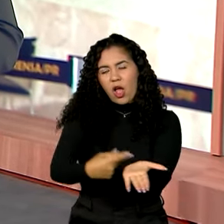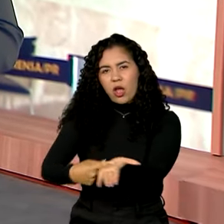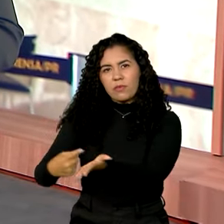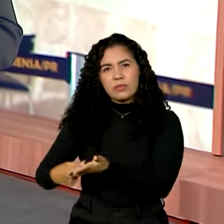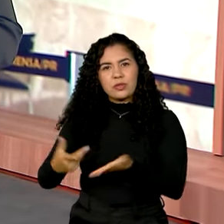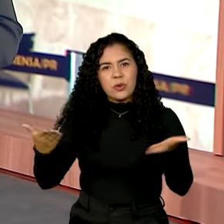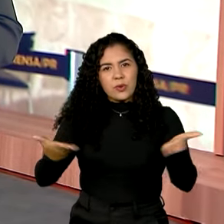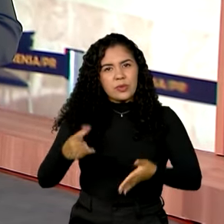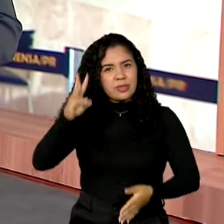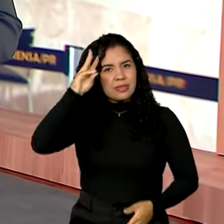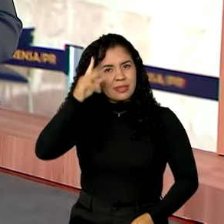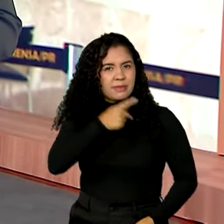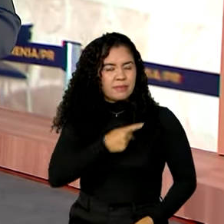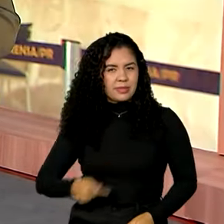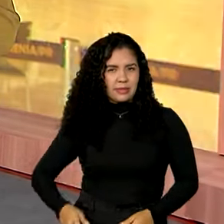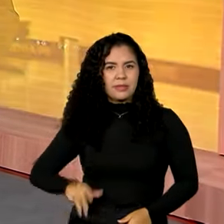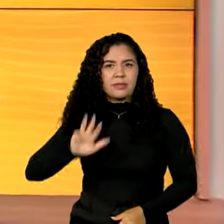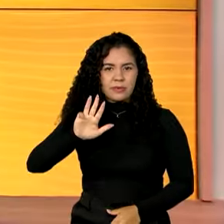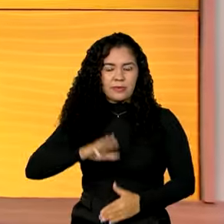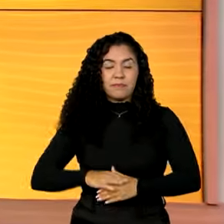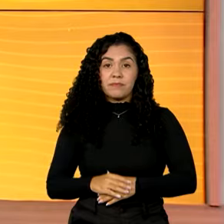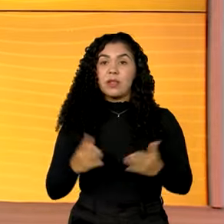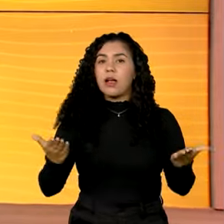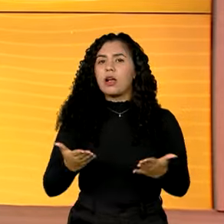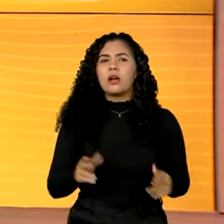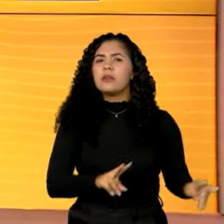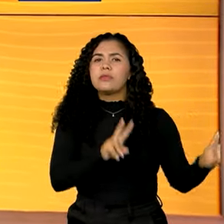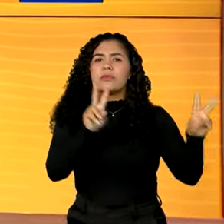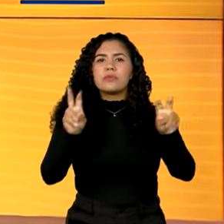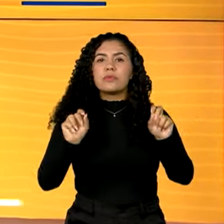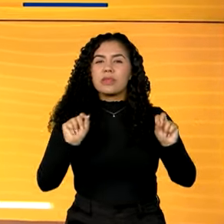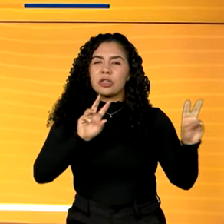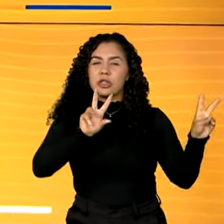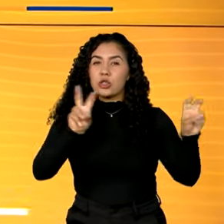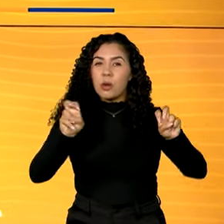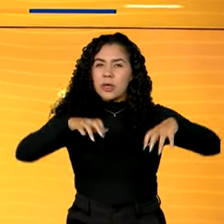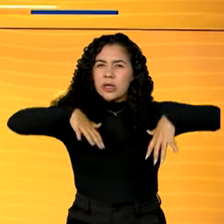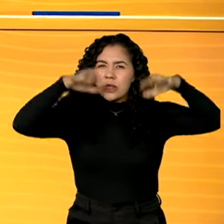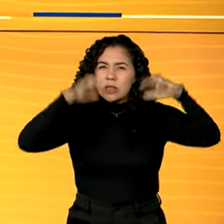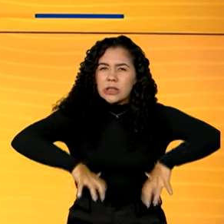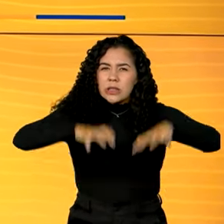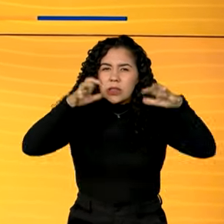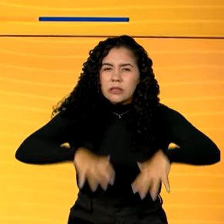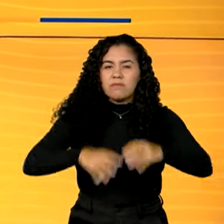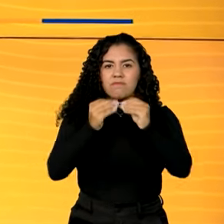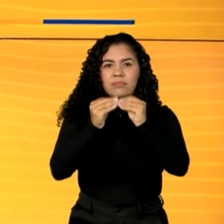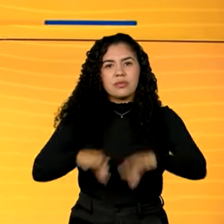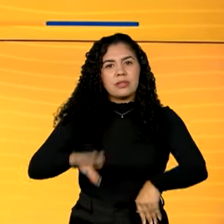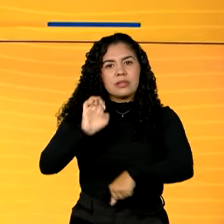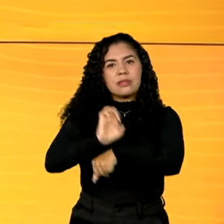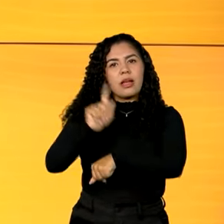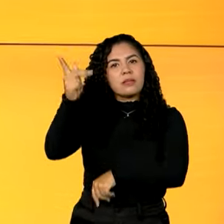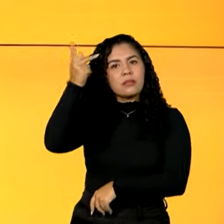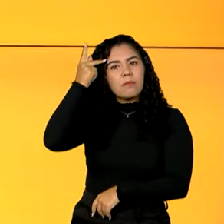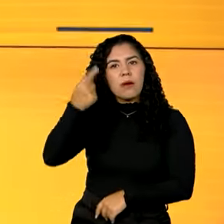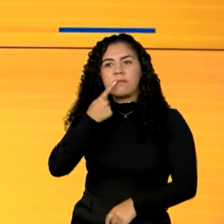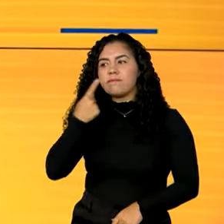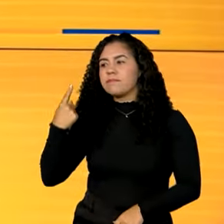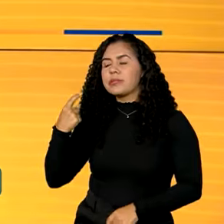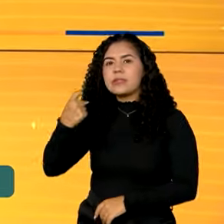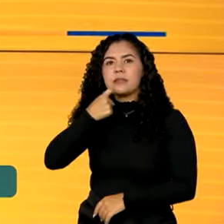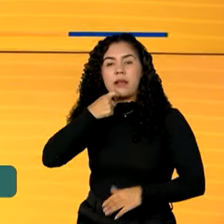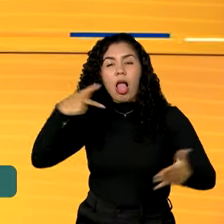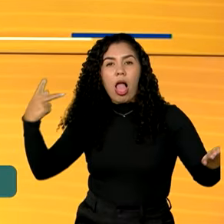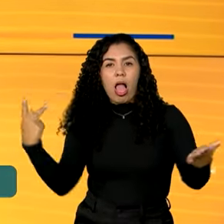nesta terça-feira. E o assunto agora é a forte chuva que atingiu São Paulo na última sexta-feira e causou um novo